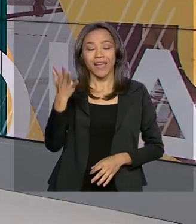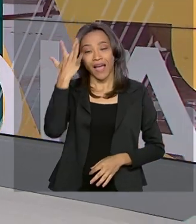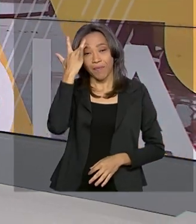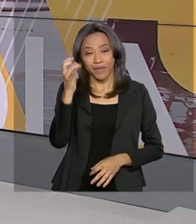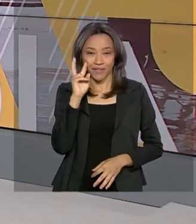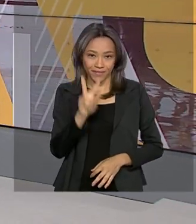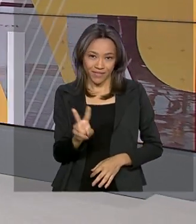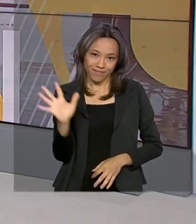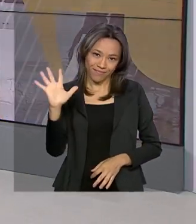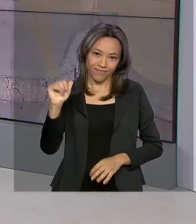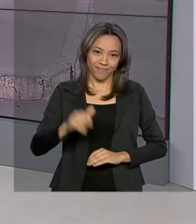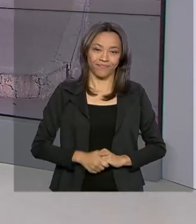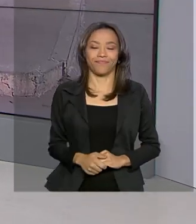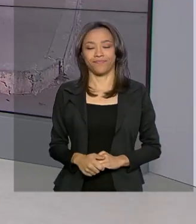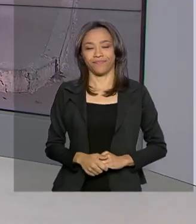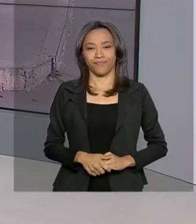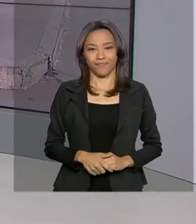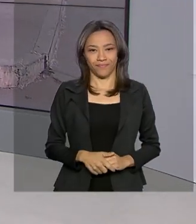se vê amanhã. Até lá!